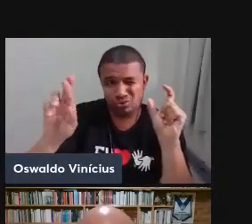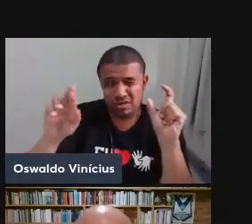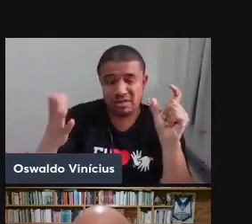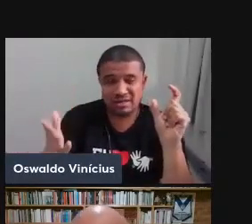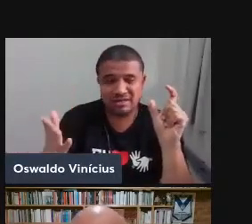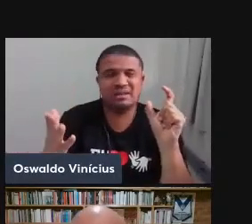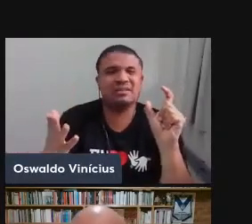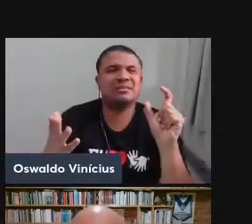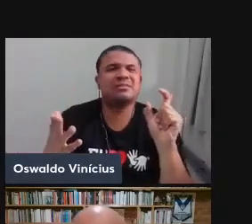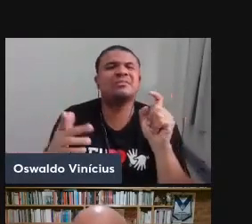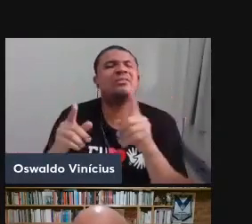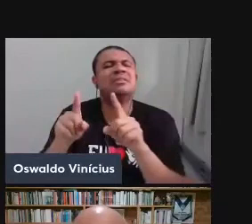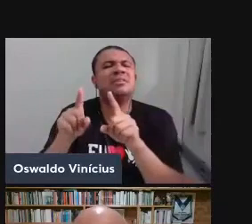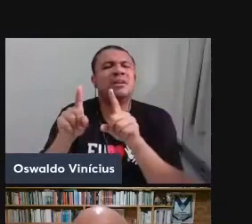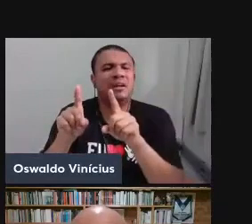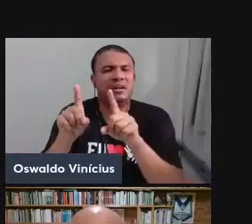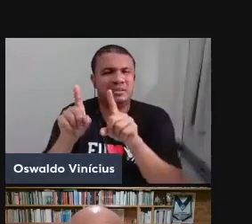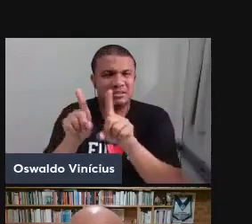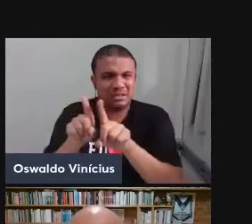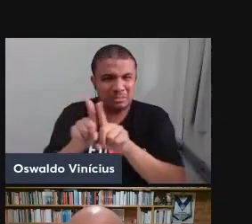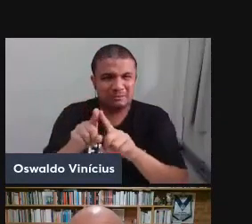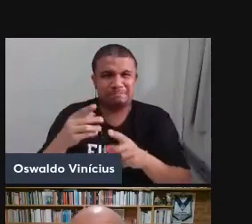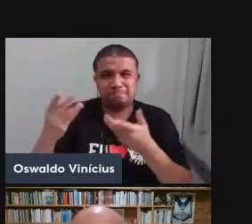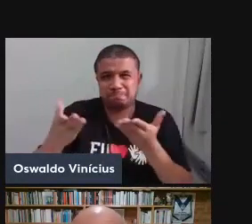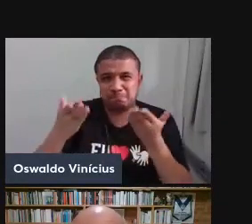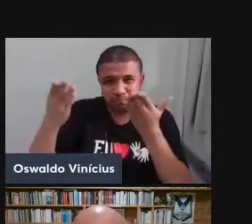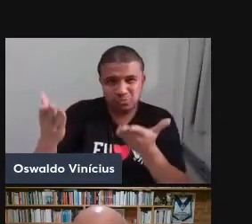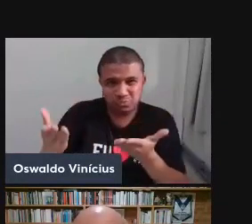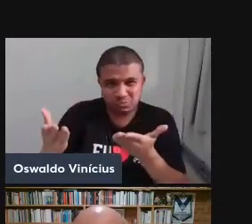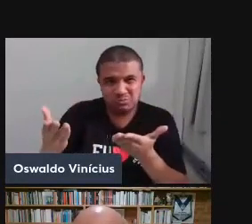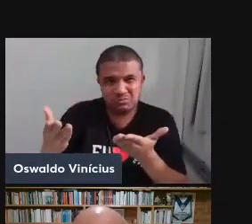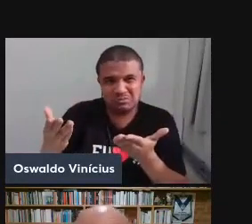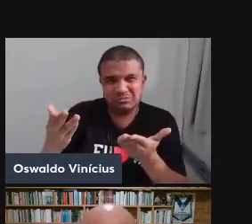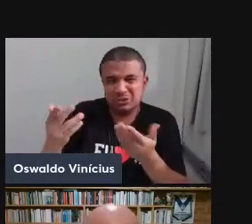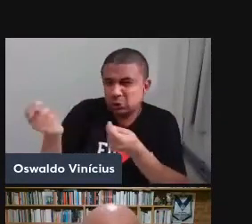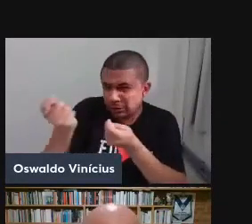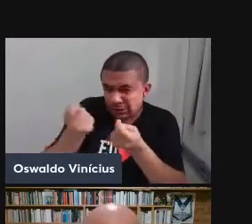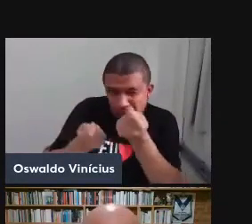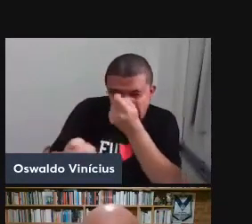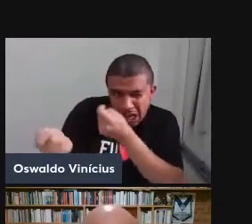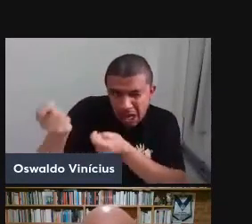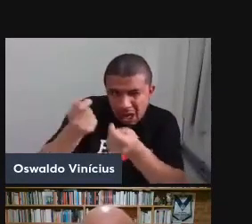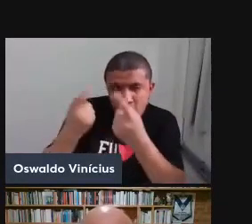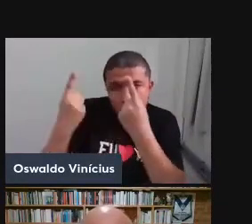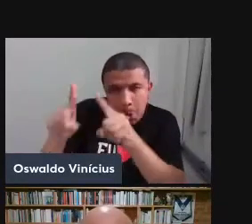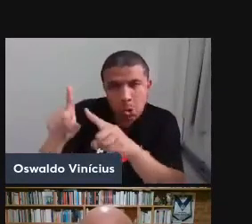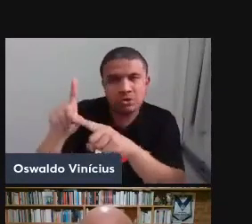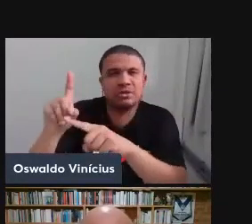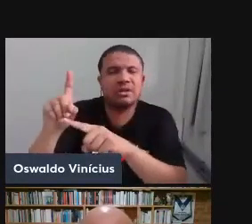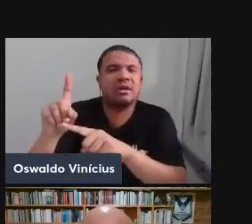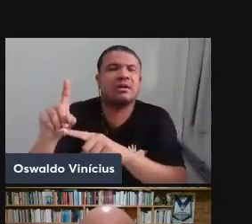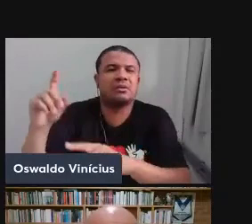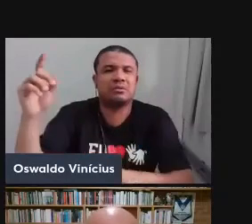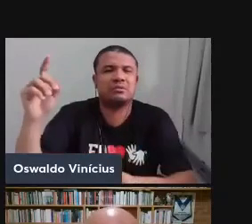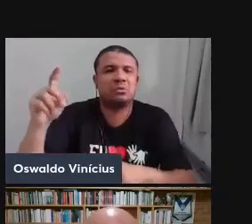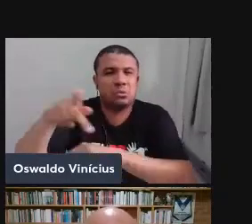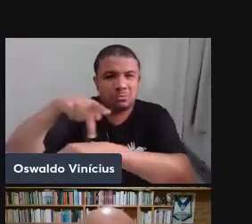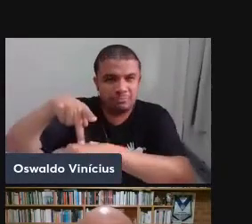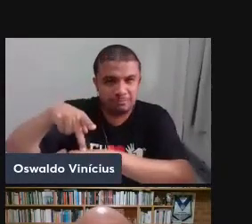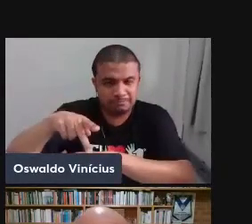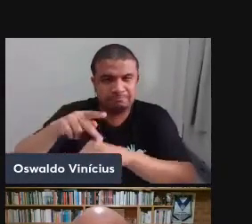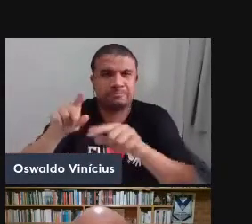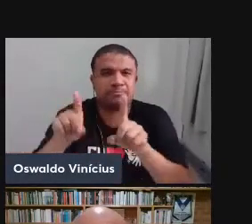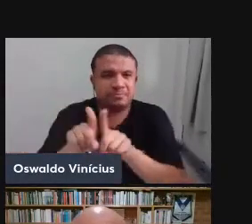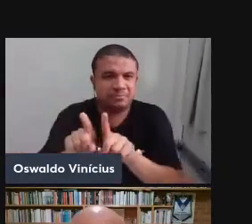significa também o convite para tramarmos uma conspiração contra o Estado. Um outro